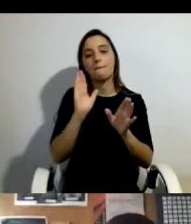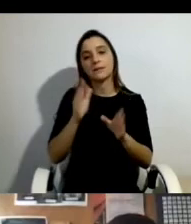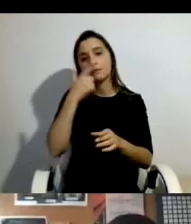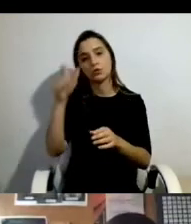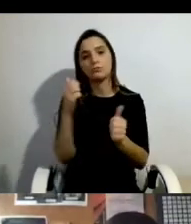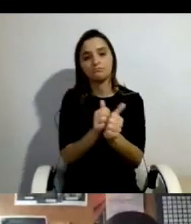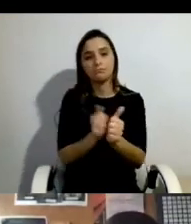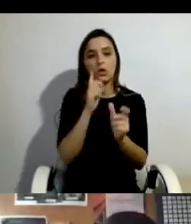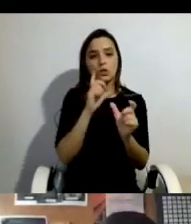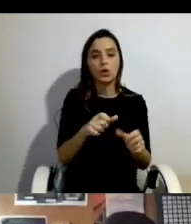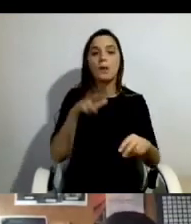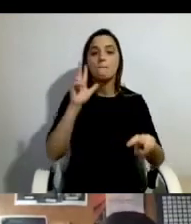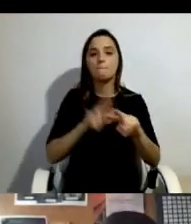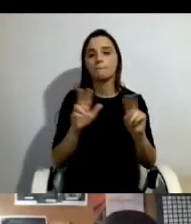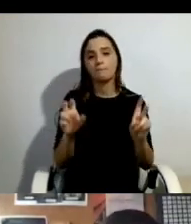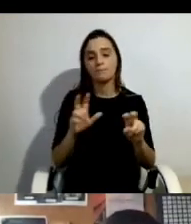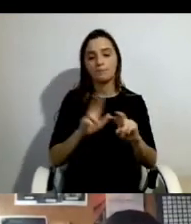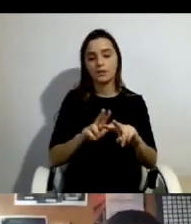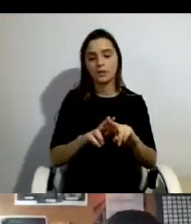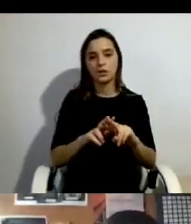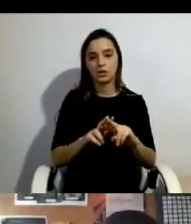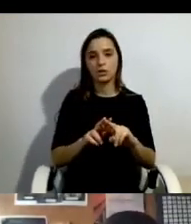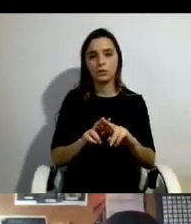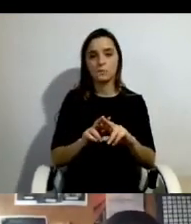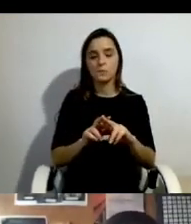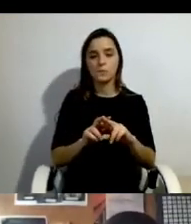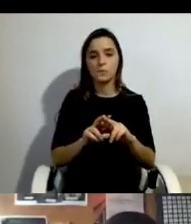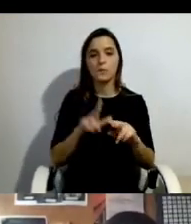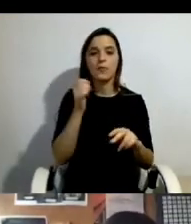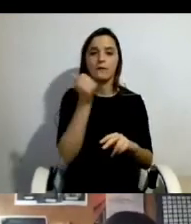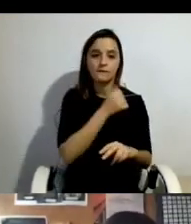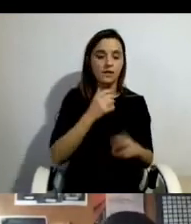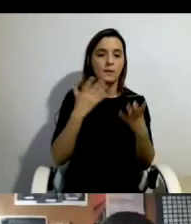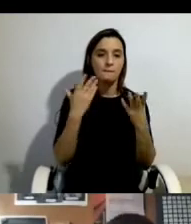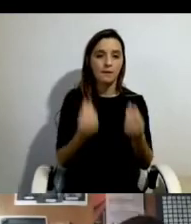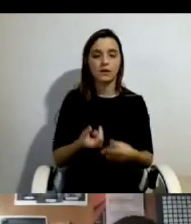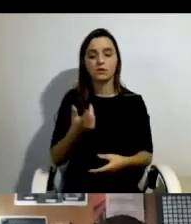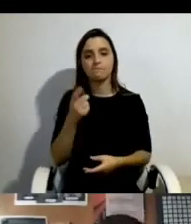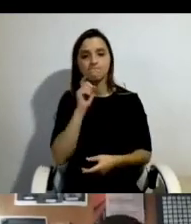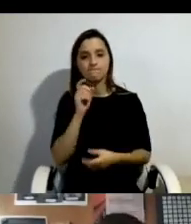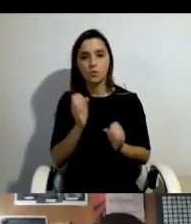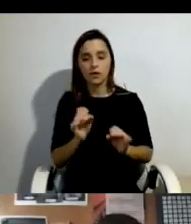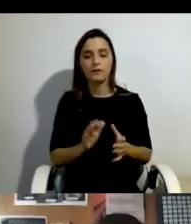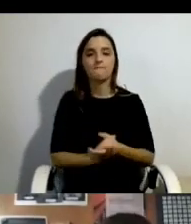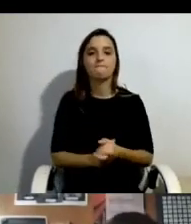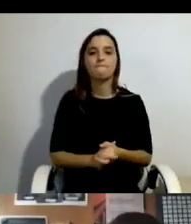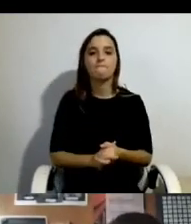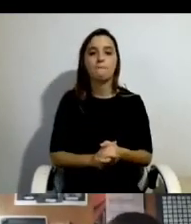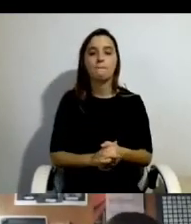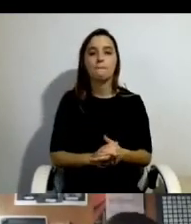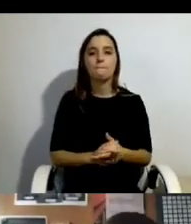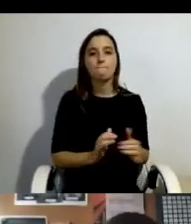prisão, que já hoje aqui começa a se apresentar algumas narrativas, pardo, o medo e a insegurança. E encontramos do lado dos outros,